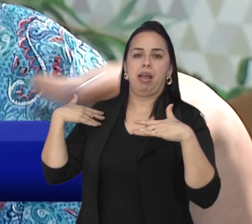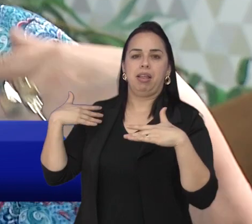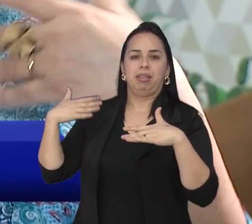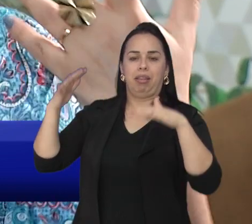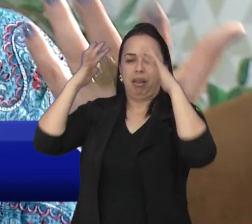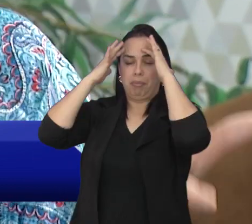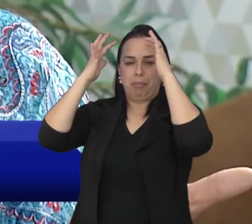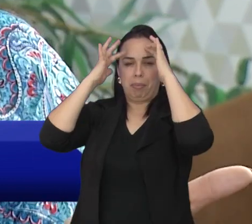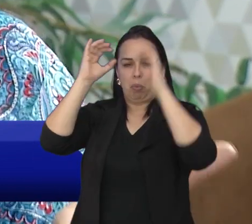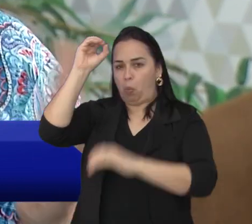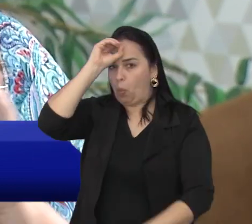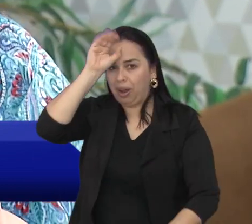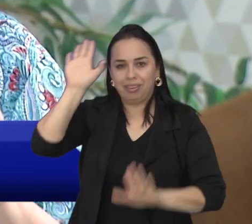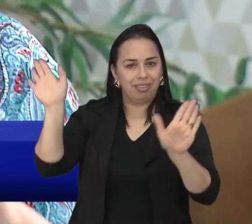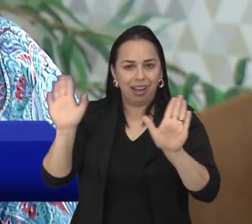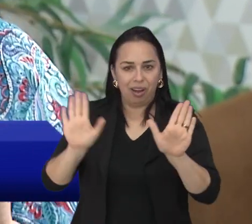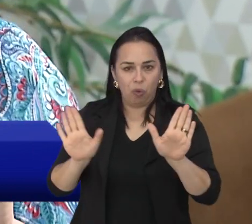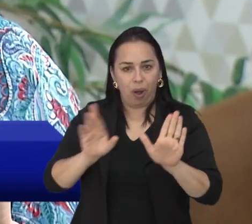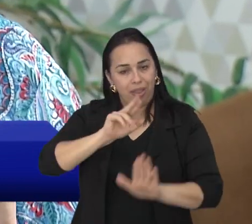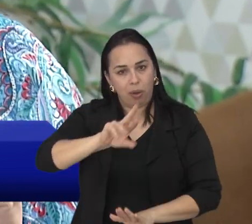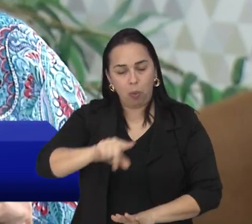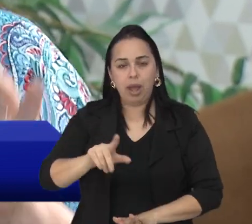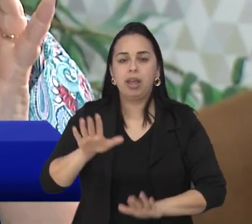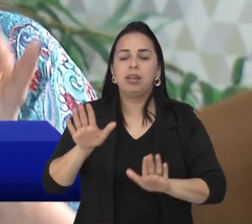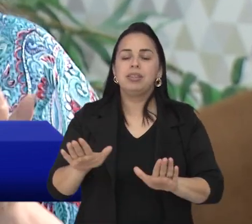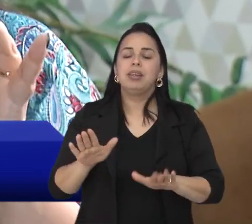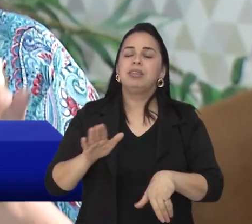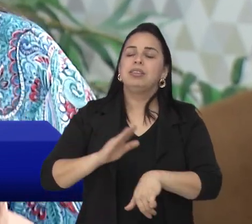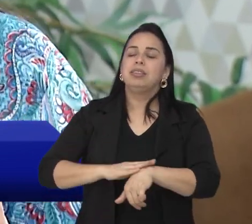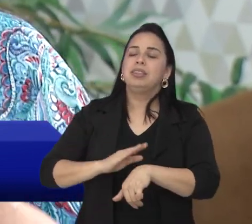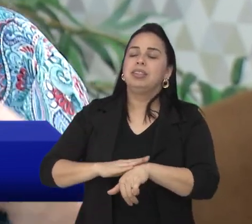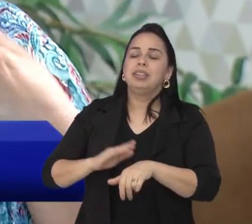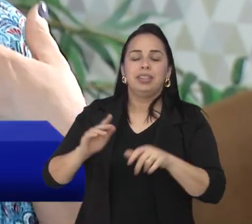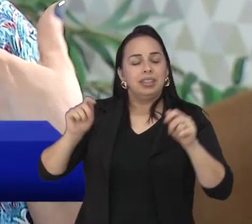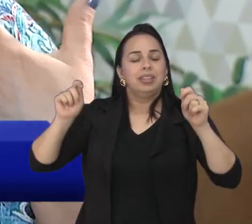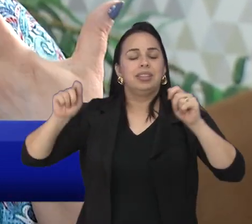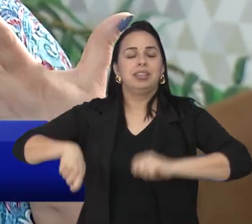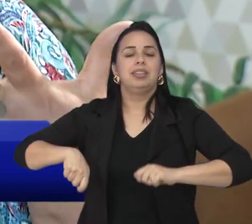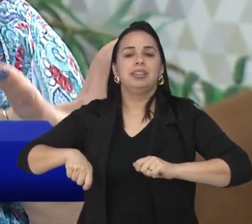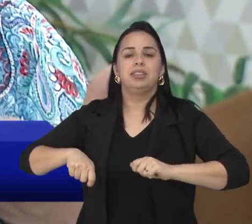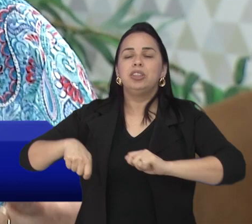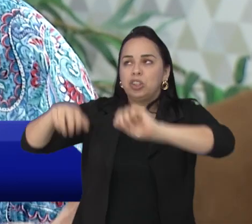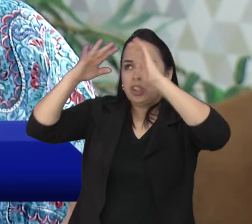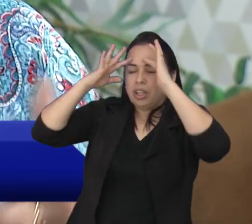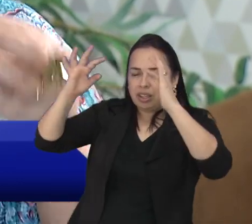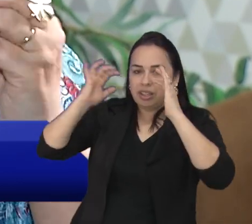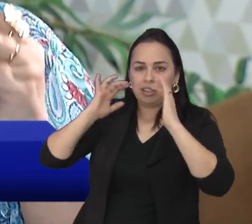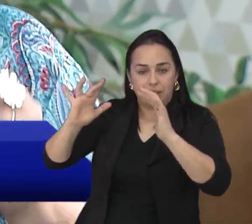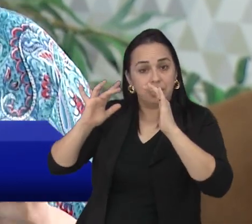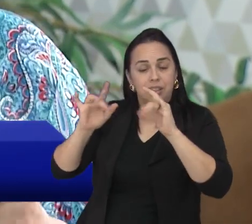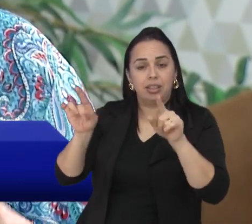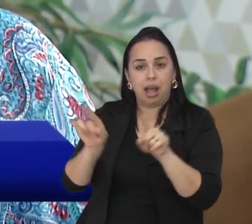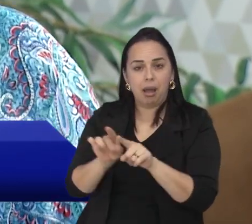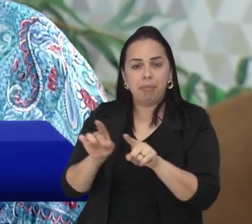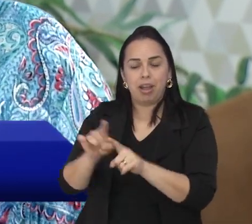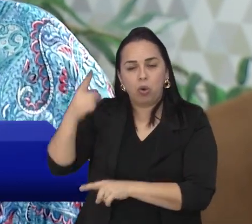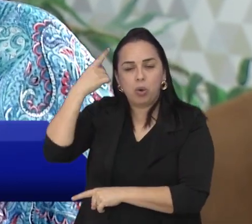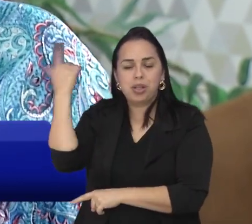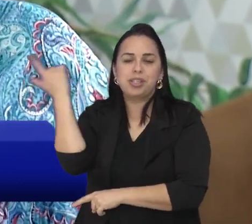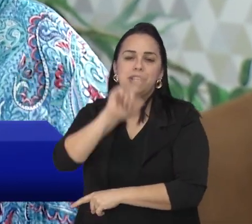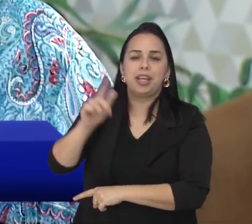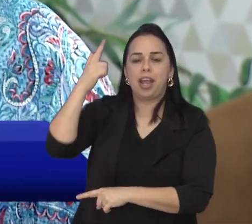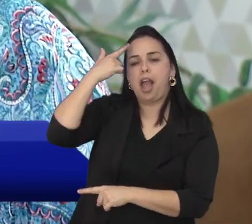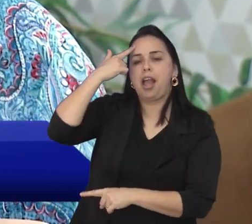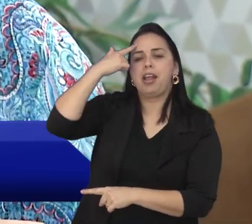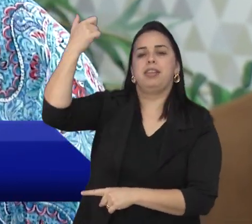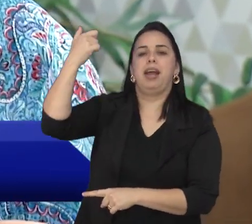divertir e não tá pensando em nada. Isso não é ósseo criativo. O ósseo criativo é quando você tem a capacidade de refletir e